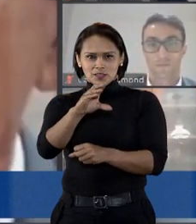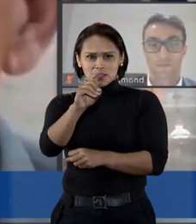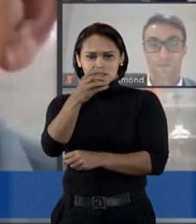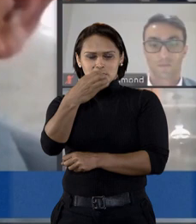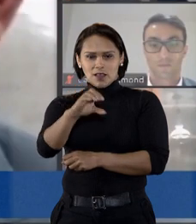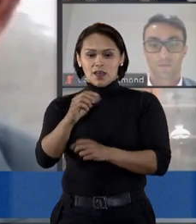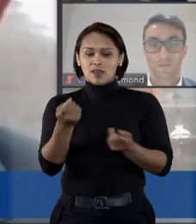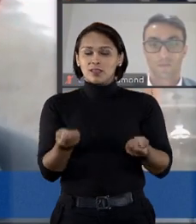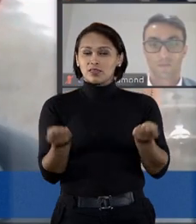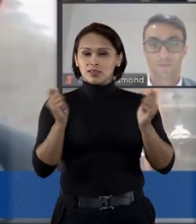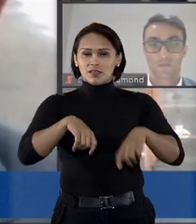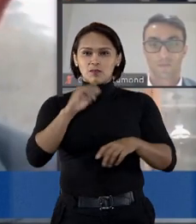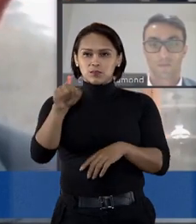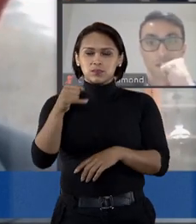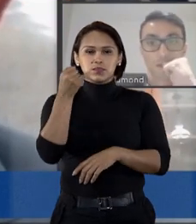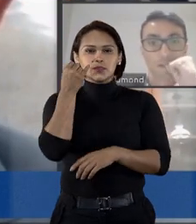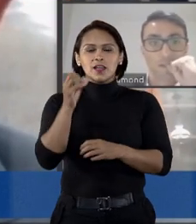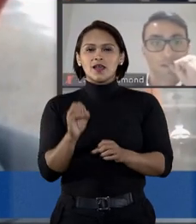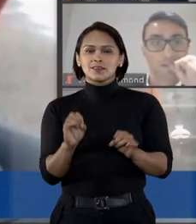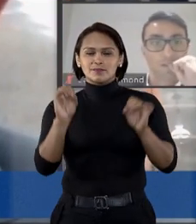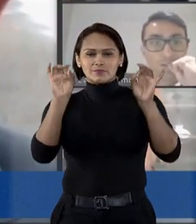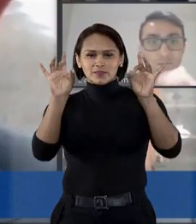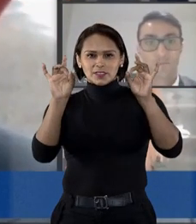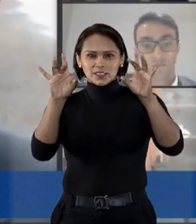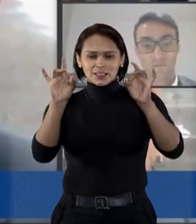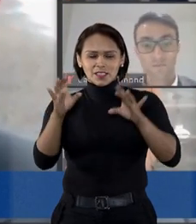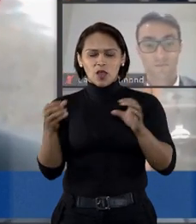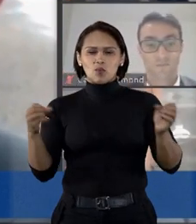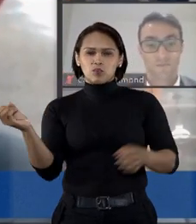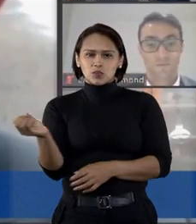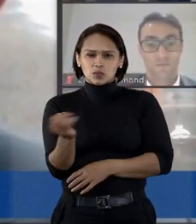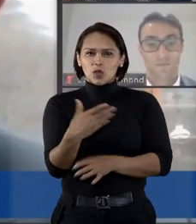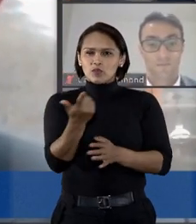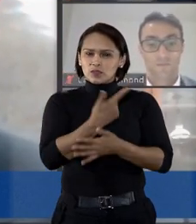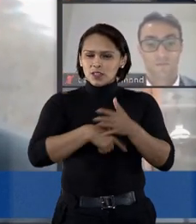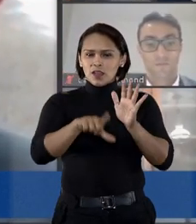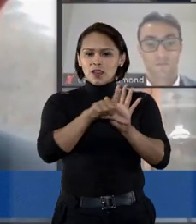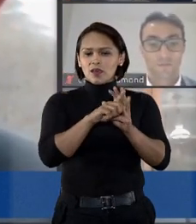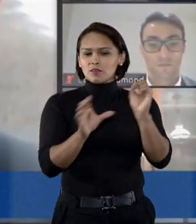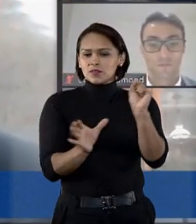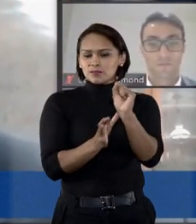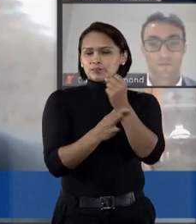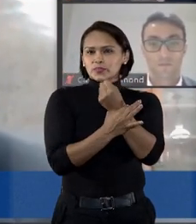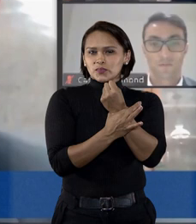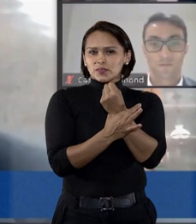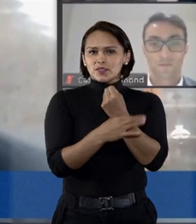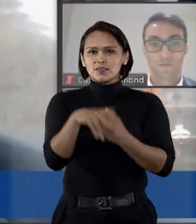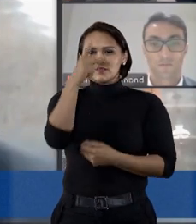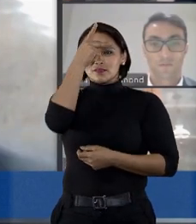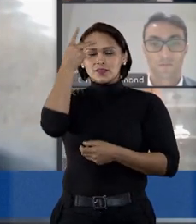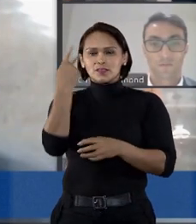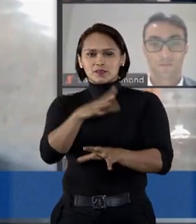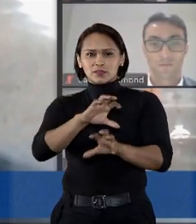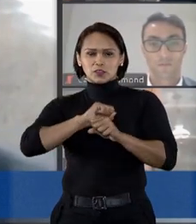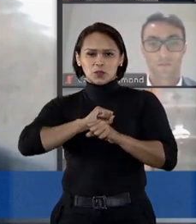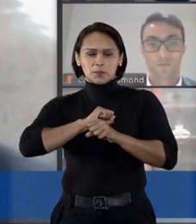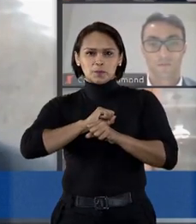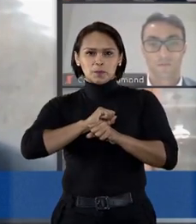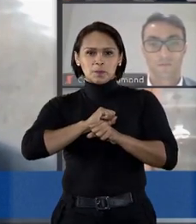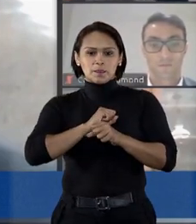CDC. E, na oportunidade, destacou os mecanismos inovadores da lei para a proteção dos consumidores.